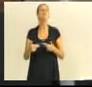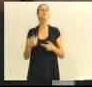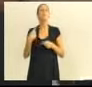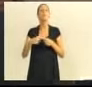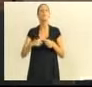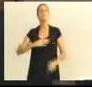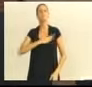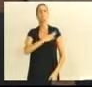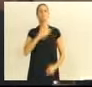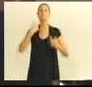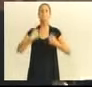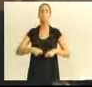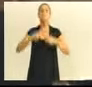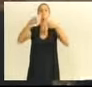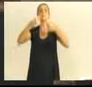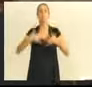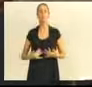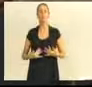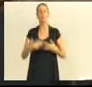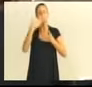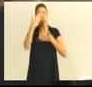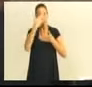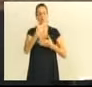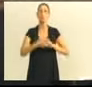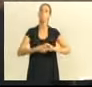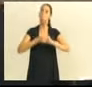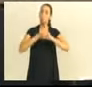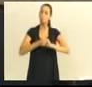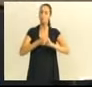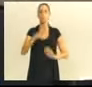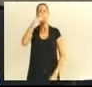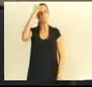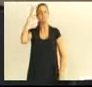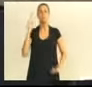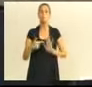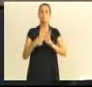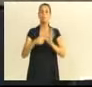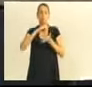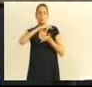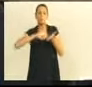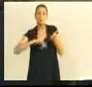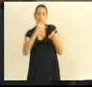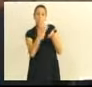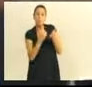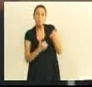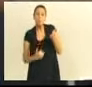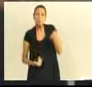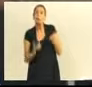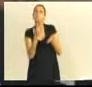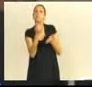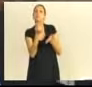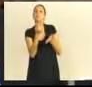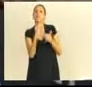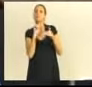excelência por trazer esses documentos aqui e a população da nossa cidade tomar conhecimento do que aconteceu no período de intervenção.